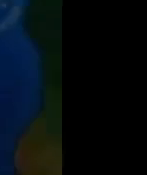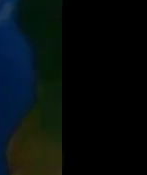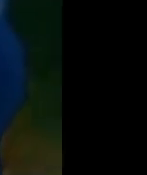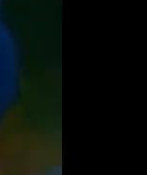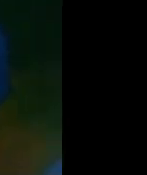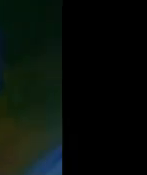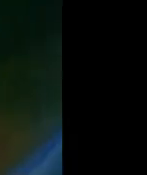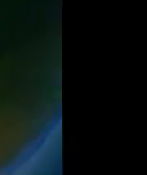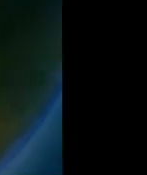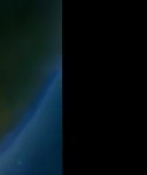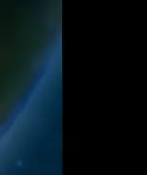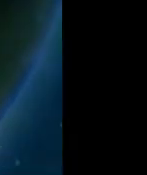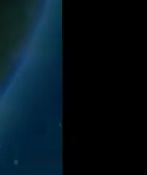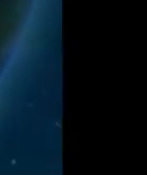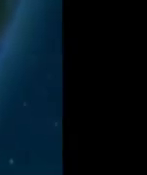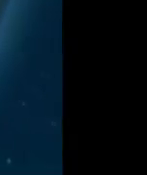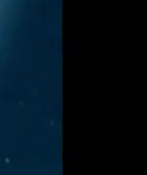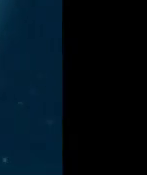paz